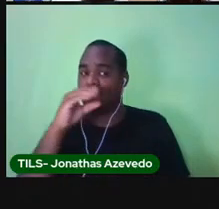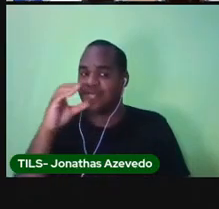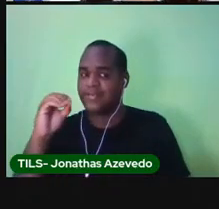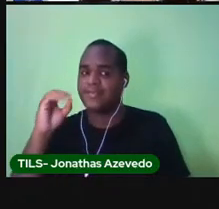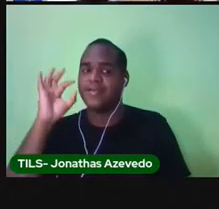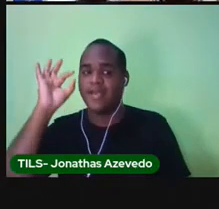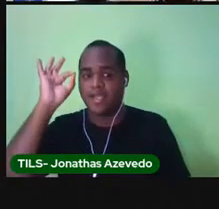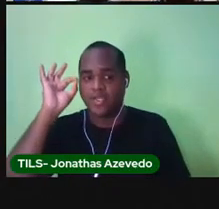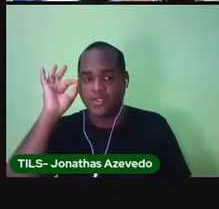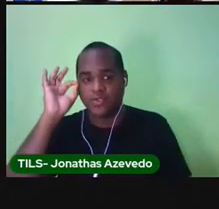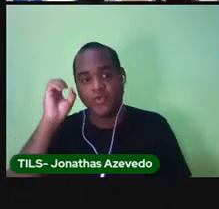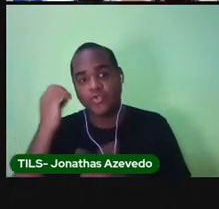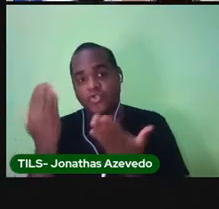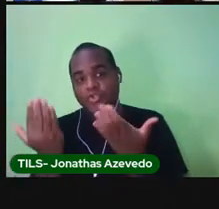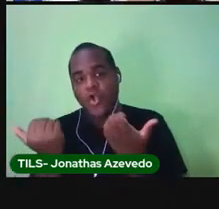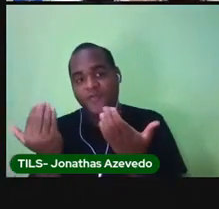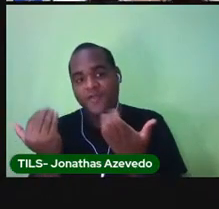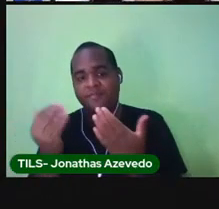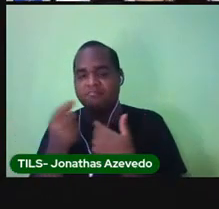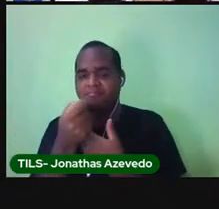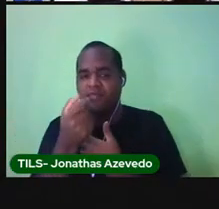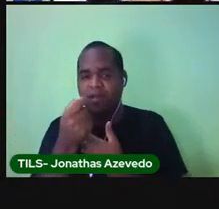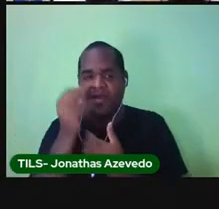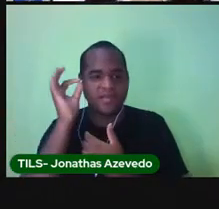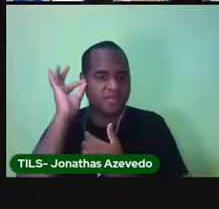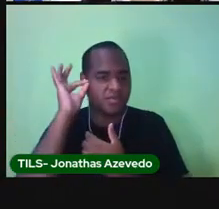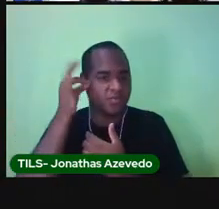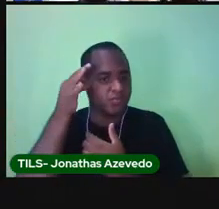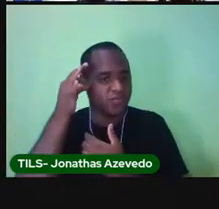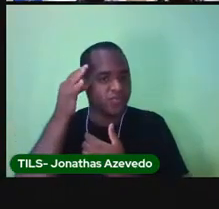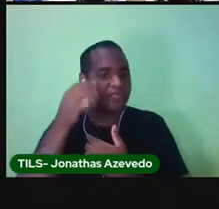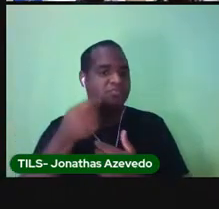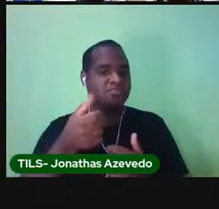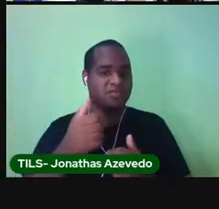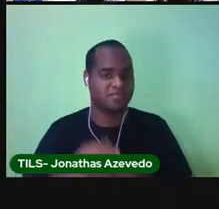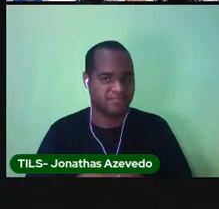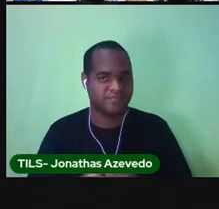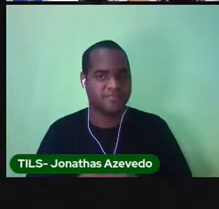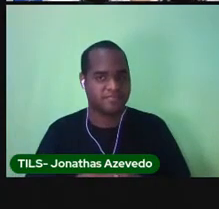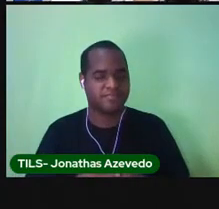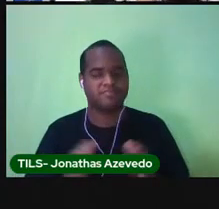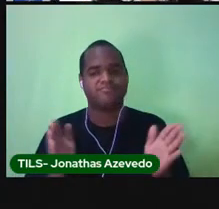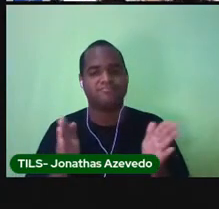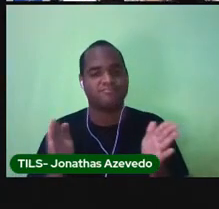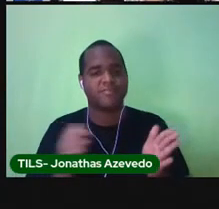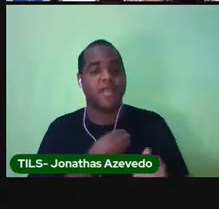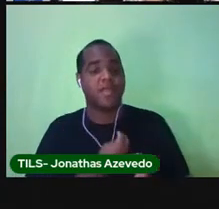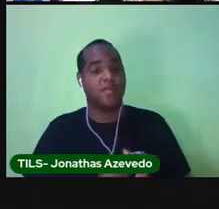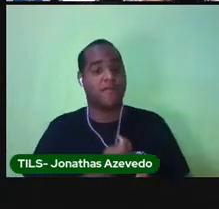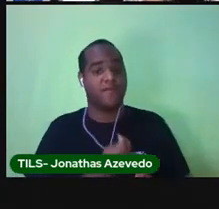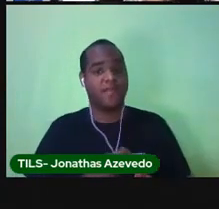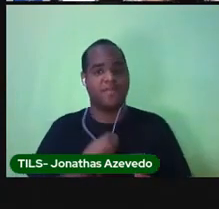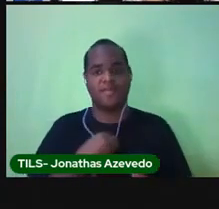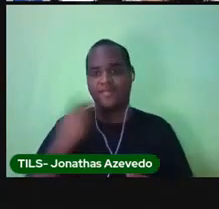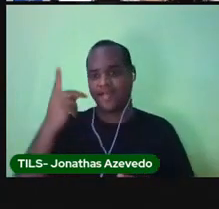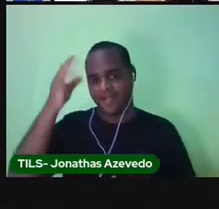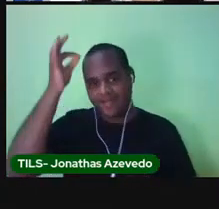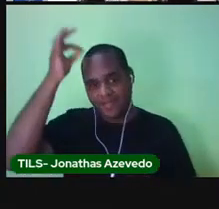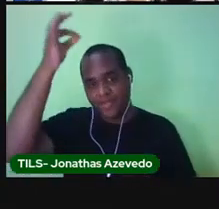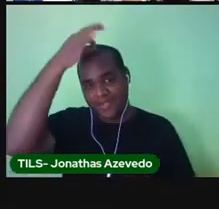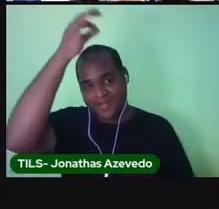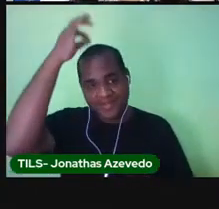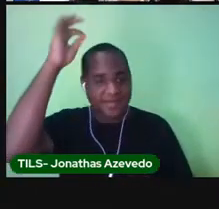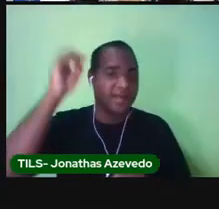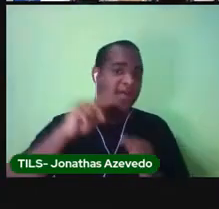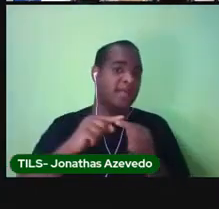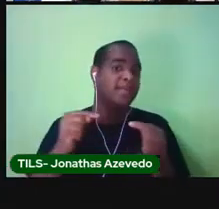Cebolinha jovem, quase adulto. As fases da vida que o Cebolinha estava ali em desenho,